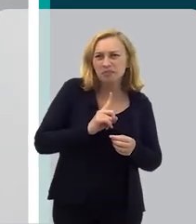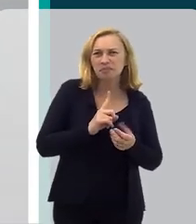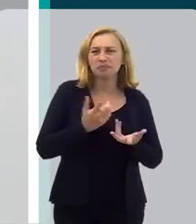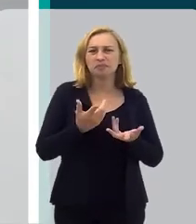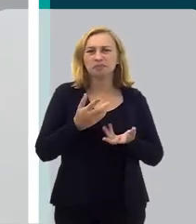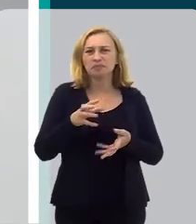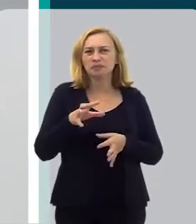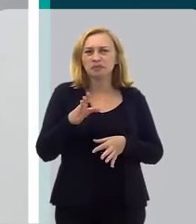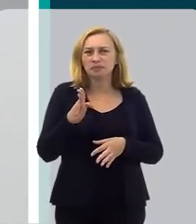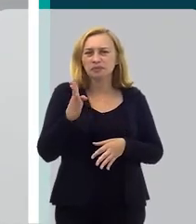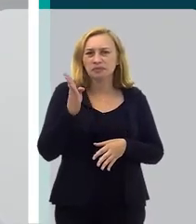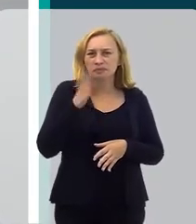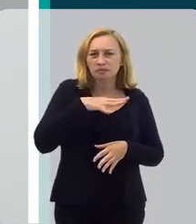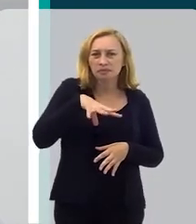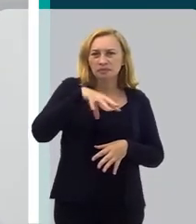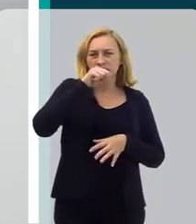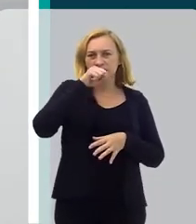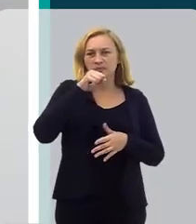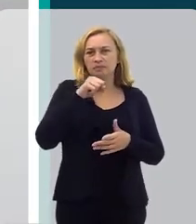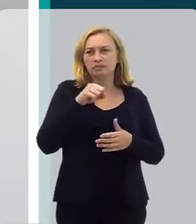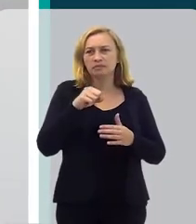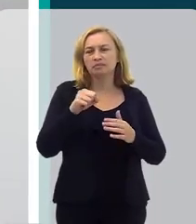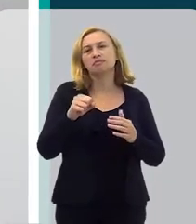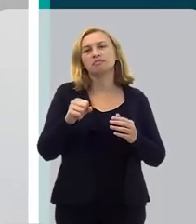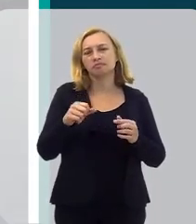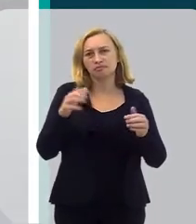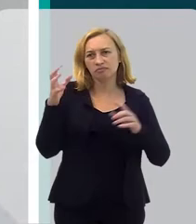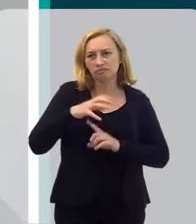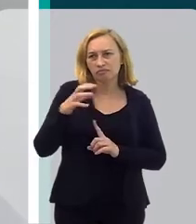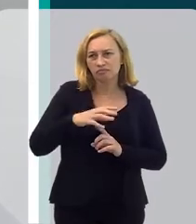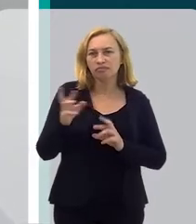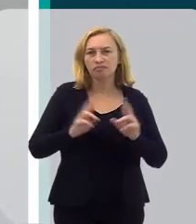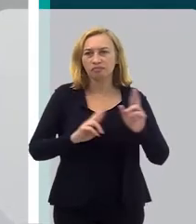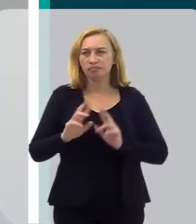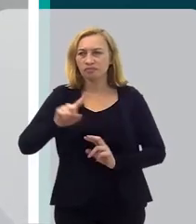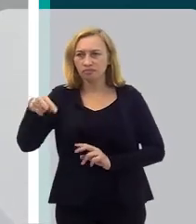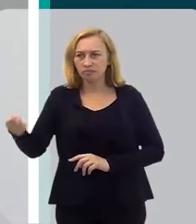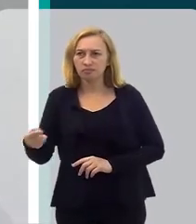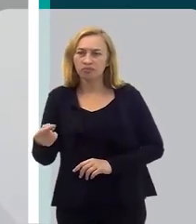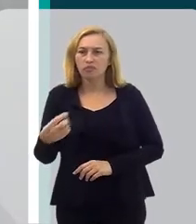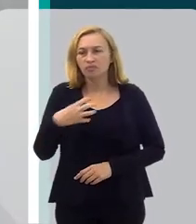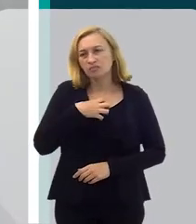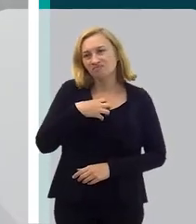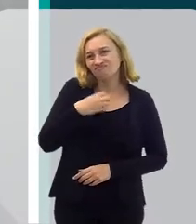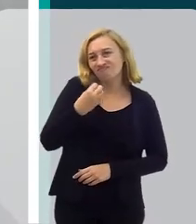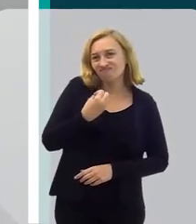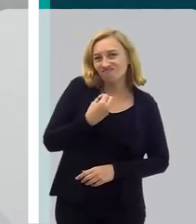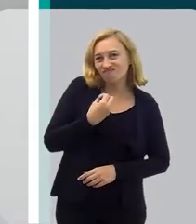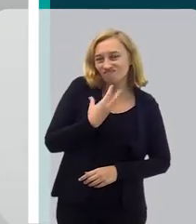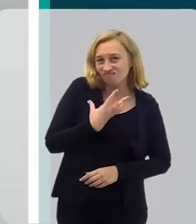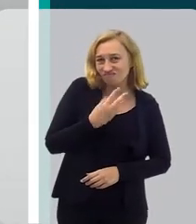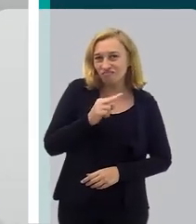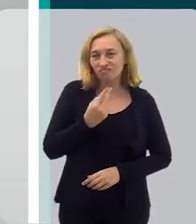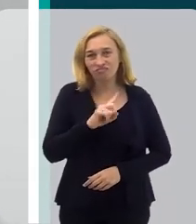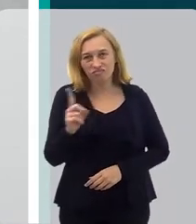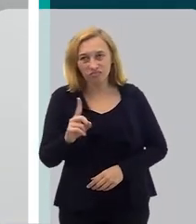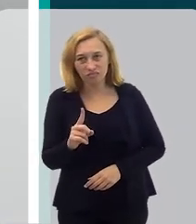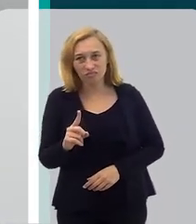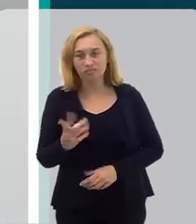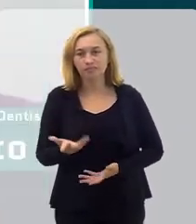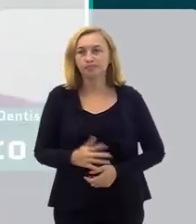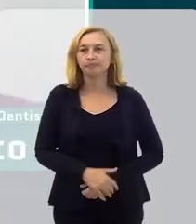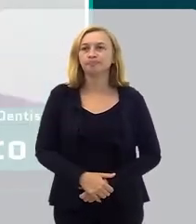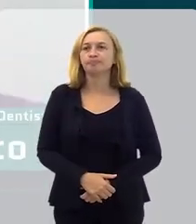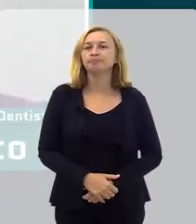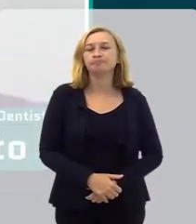mau hálito, isso vai influenciar, assim, na minha relação com o outro, né? E como eu vou me sentir, se eu vou me sentir confortável comigo, para até estar em contato